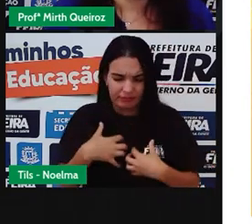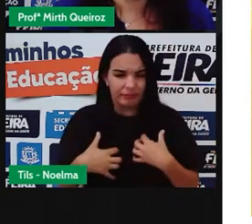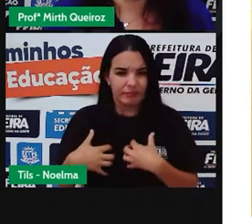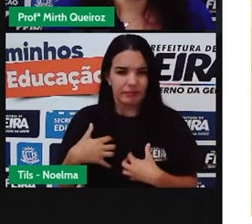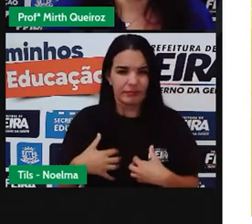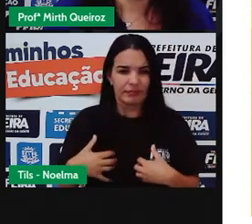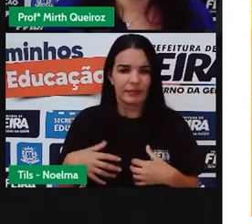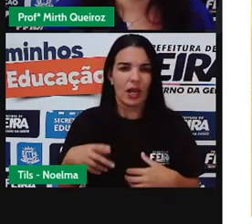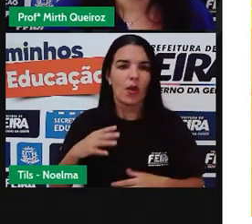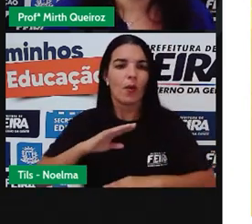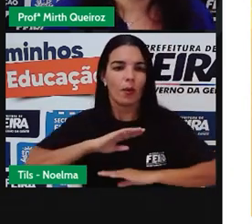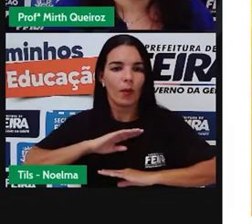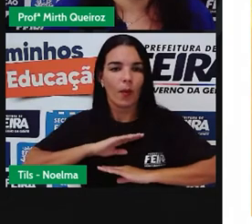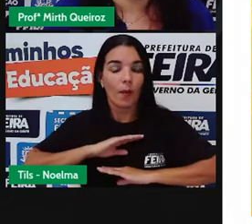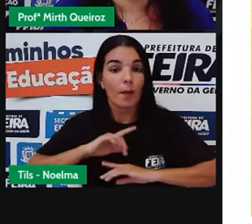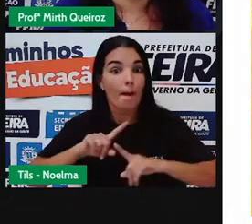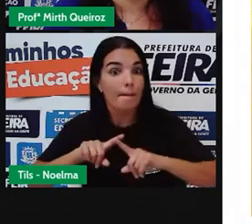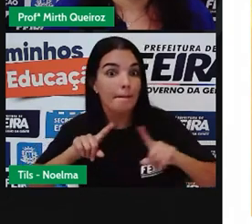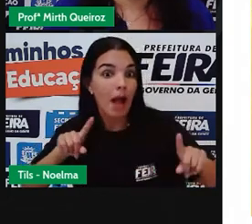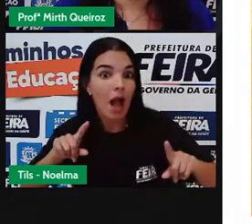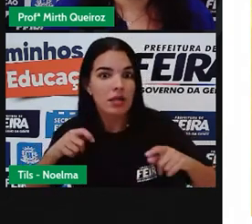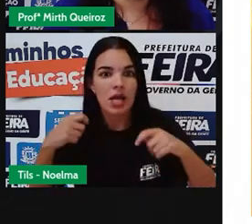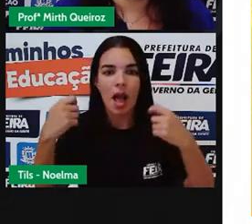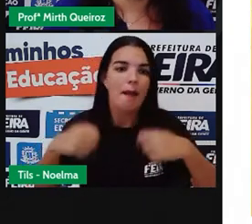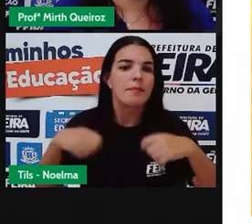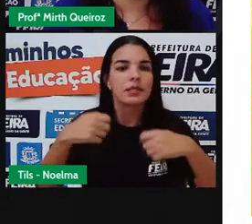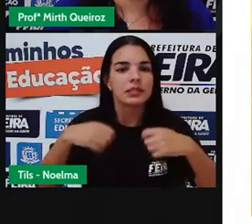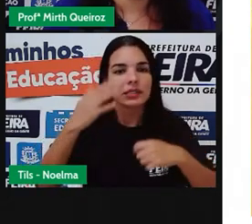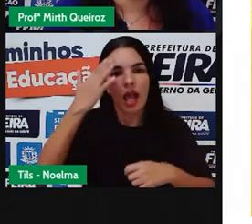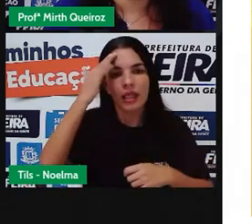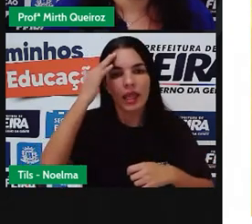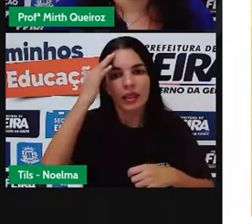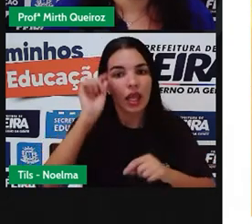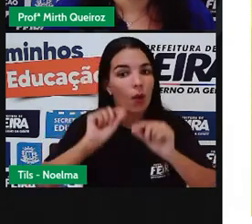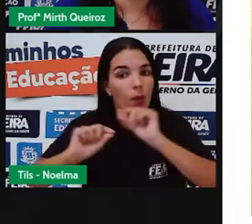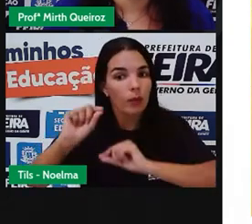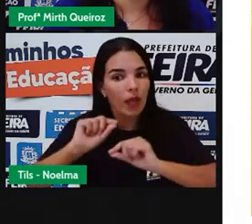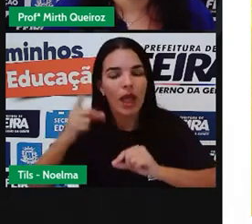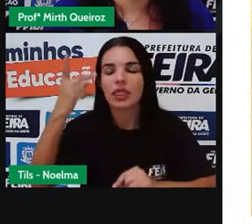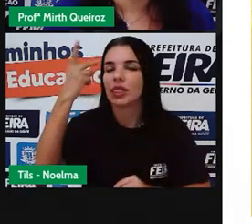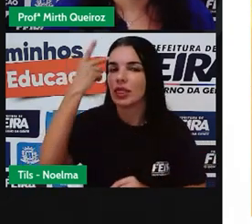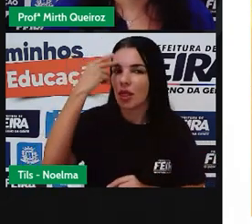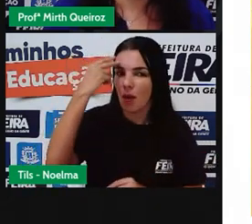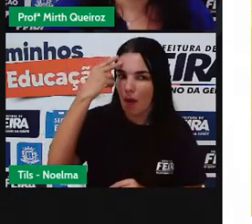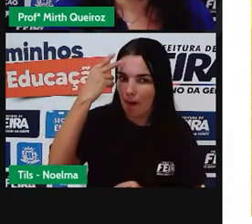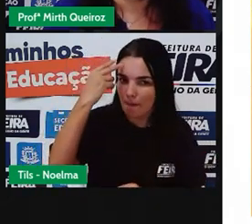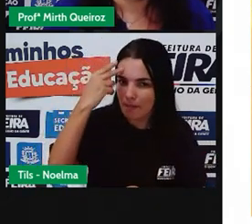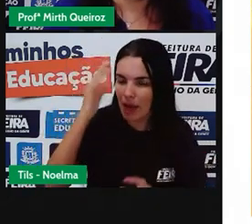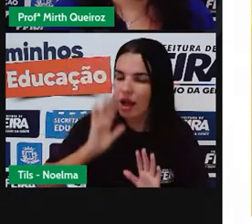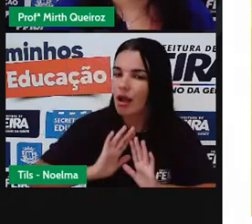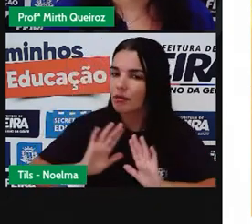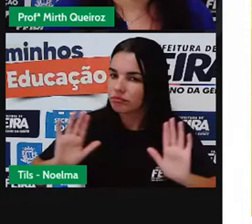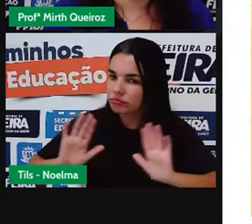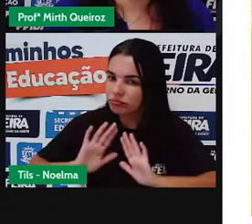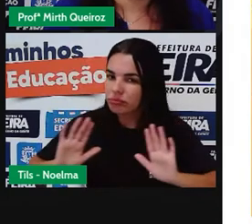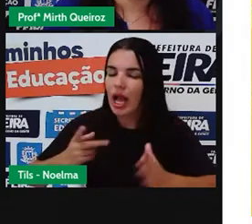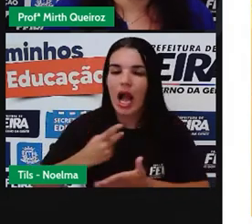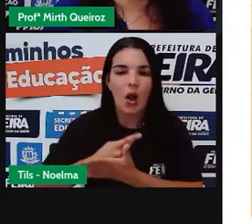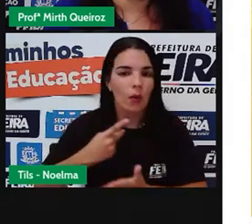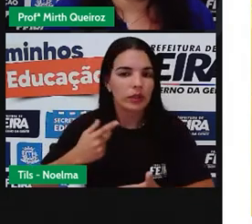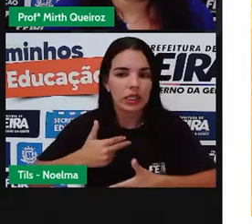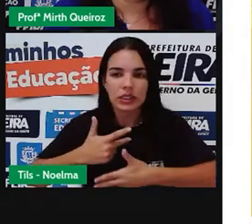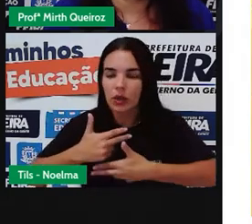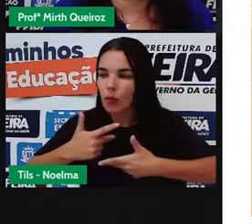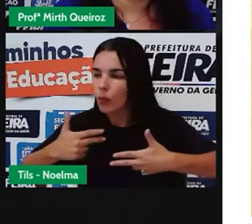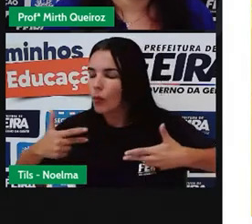Só que a gente tem que entender que isso é normal, essas mudanças que estão acontecendo no nosso corpo. É normal, acontece com